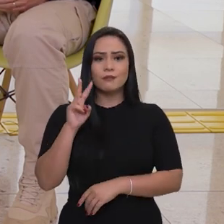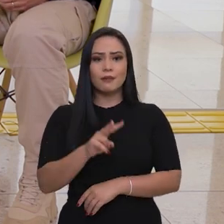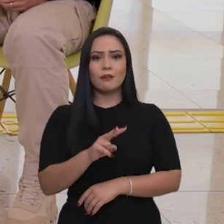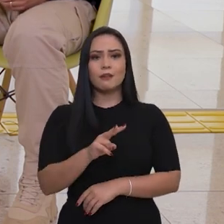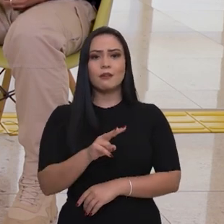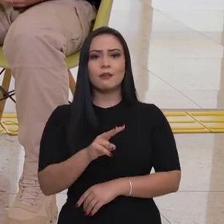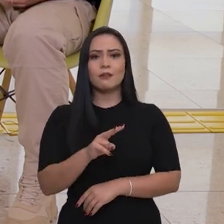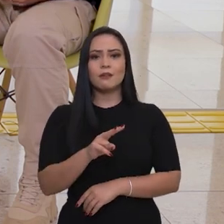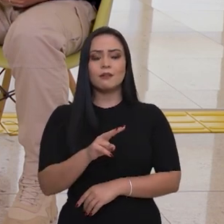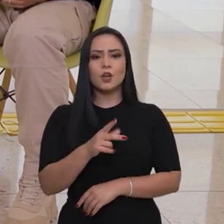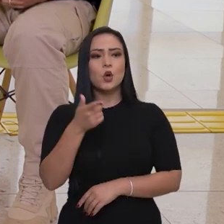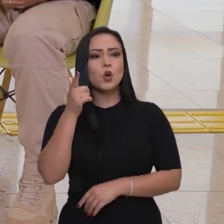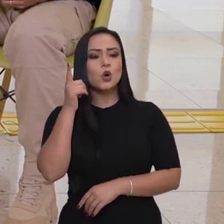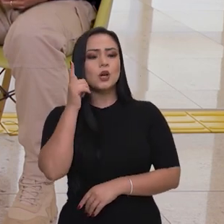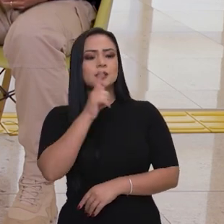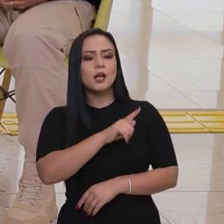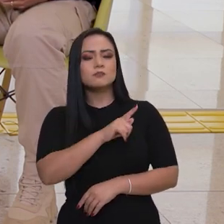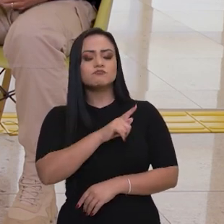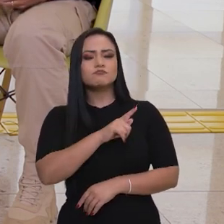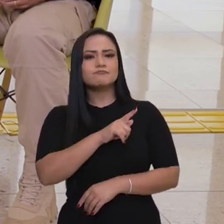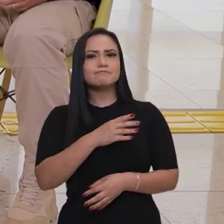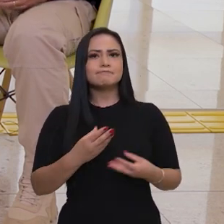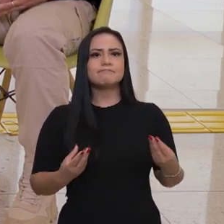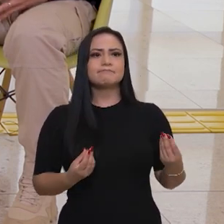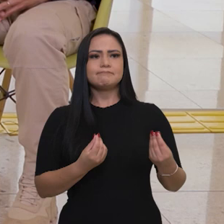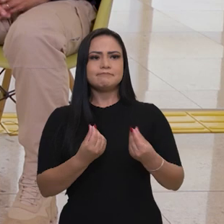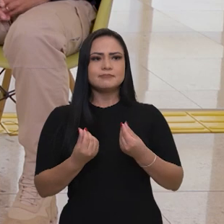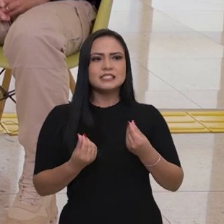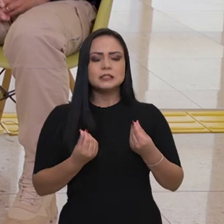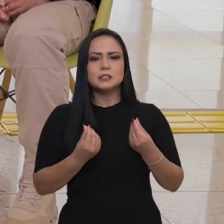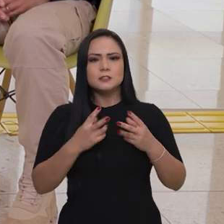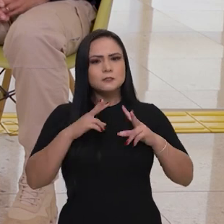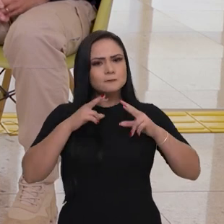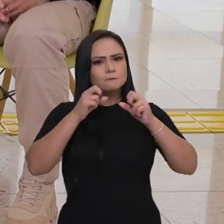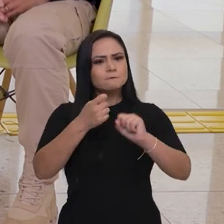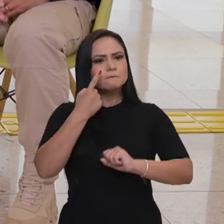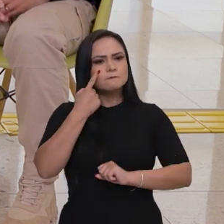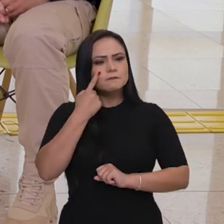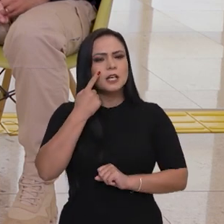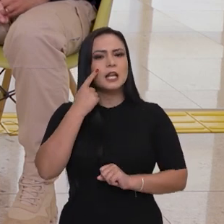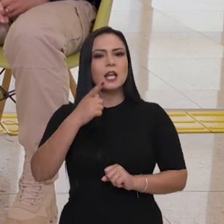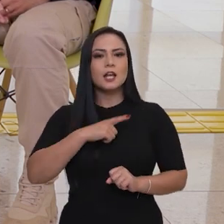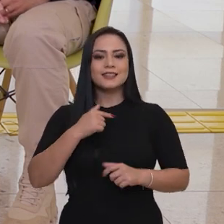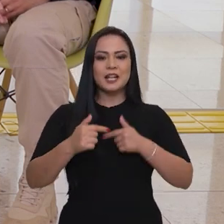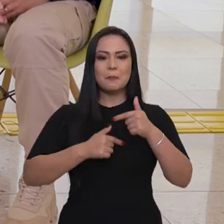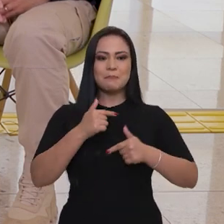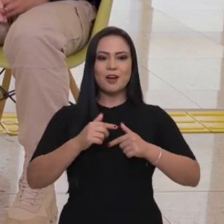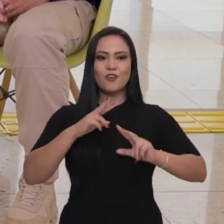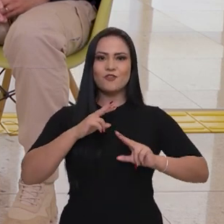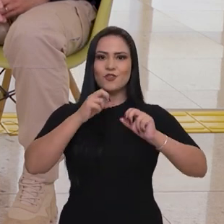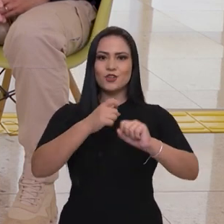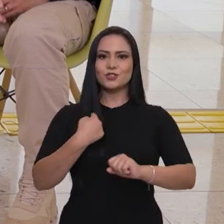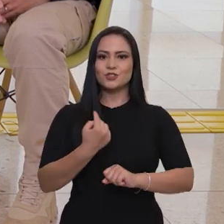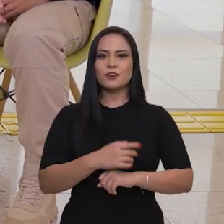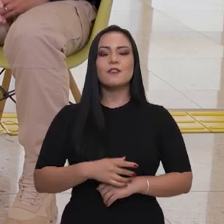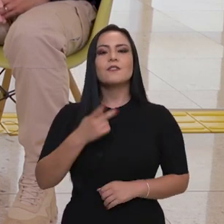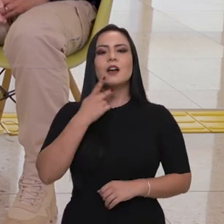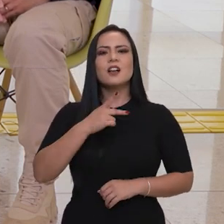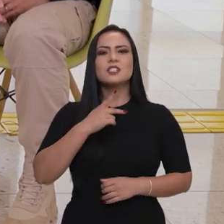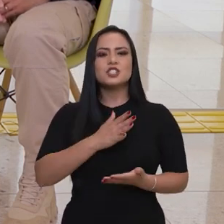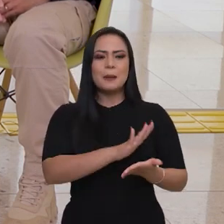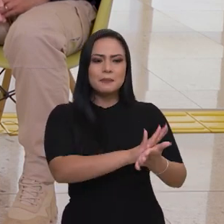de forma palpável, ver o fruto do nosso trabalho. Estamos falando muito de repressão ao crime, mas o